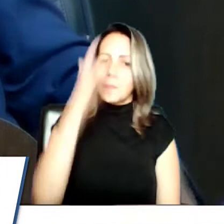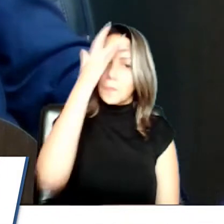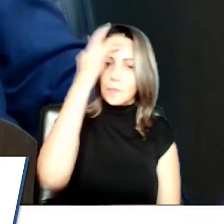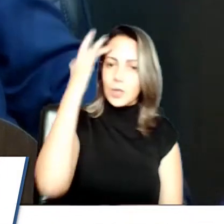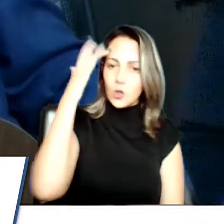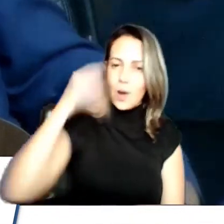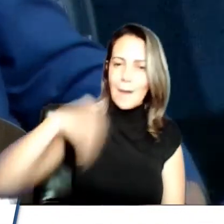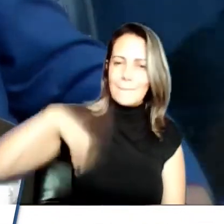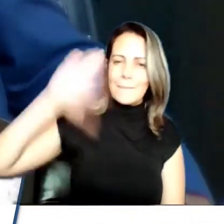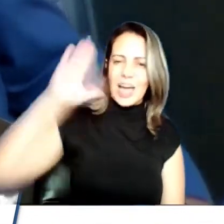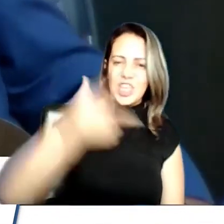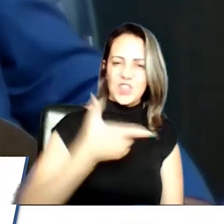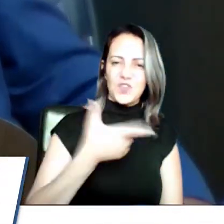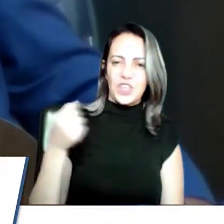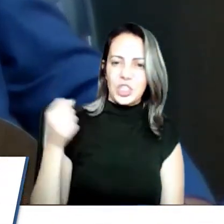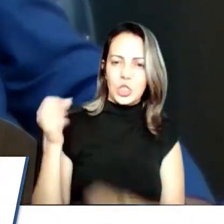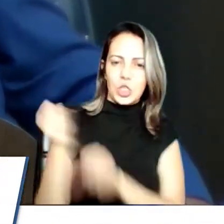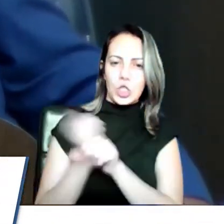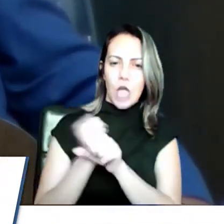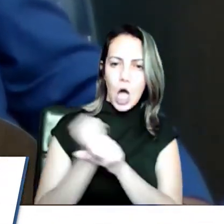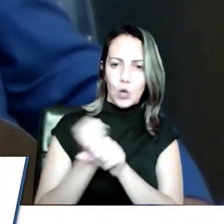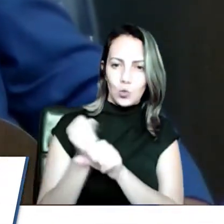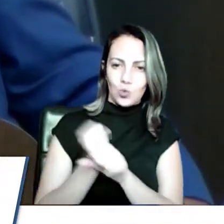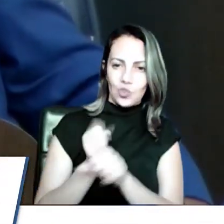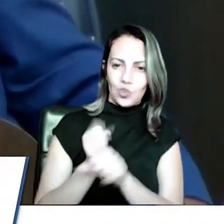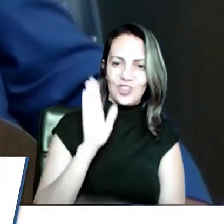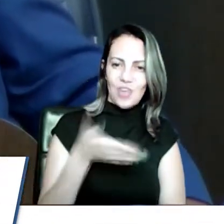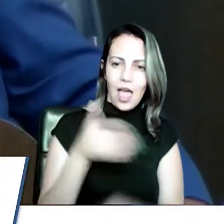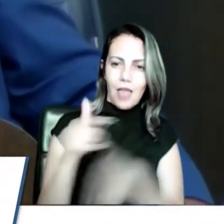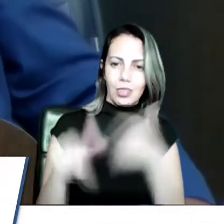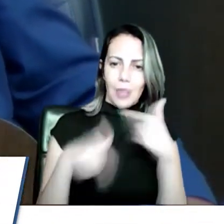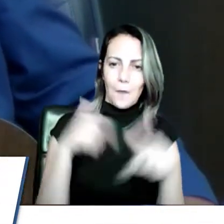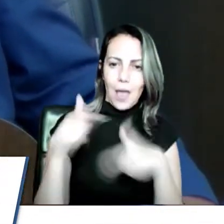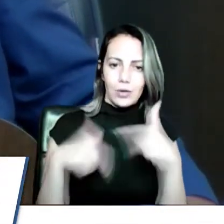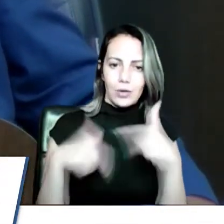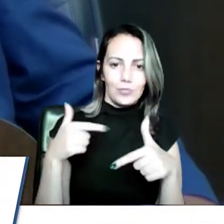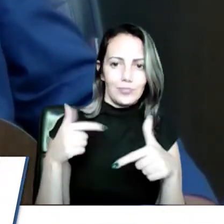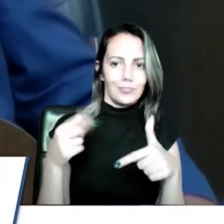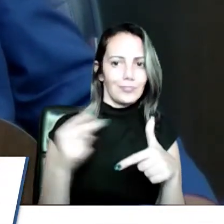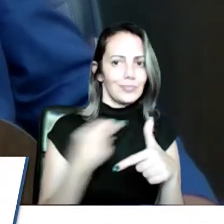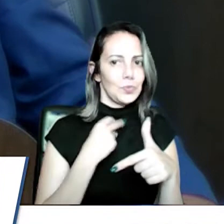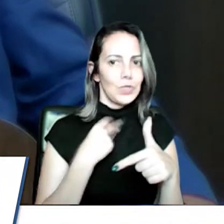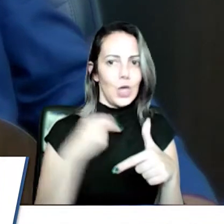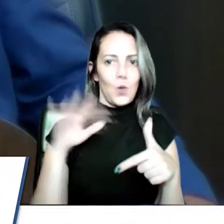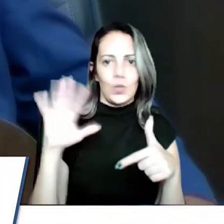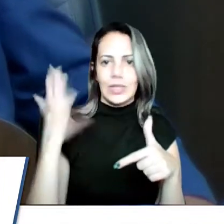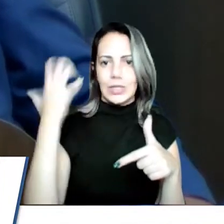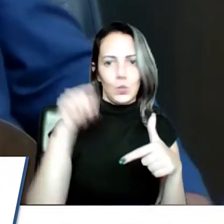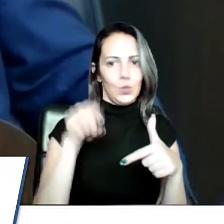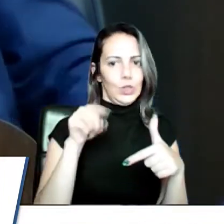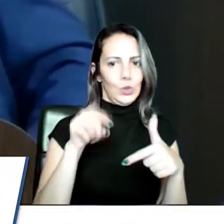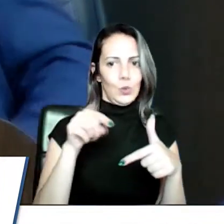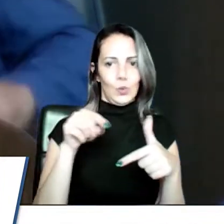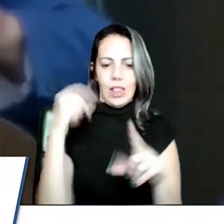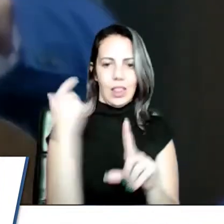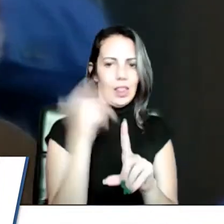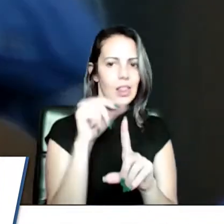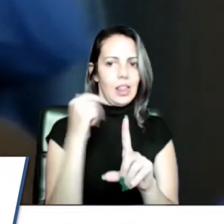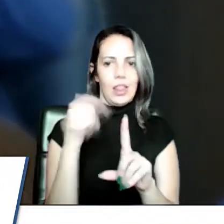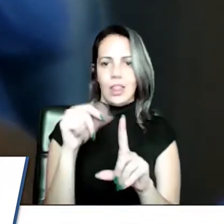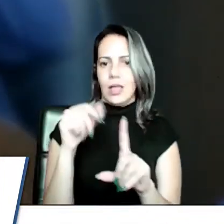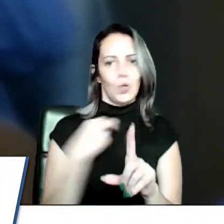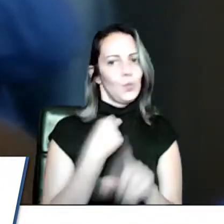qualquer um que poderia estar um dia lá, não poderia acontecer o que aconteceu. Não poderia. É um